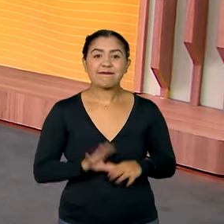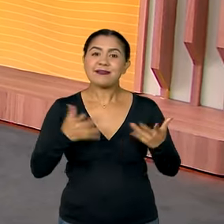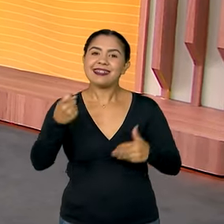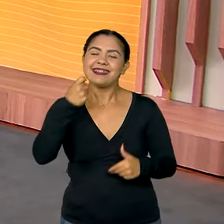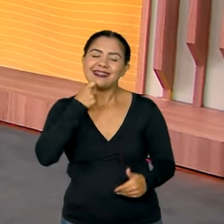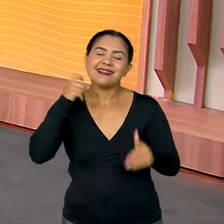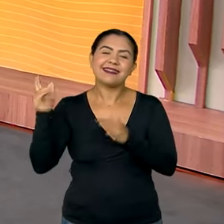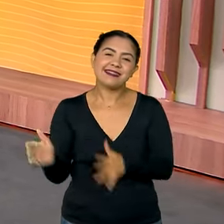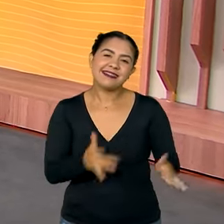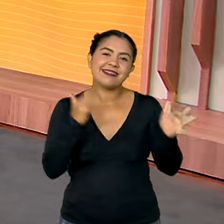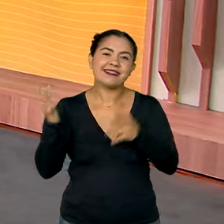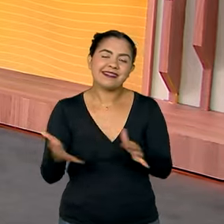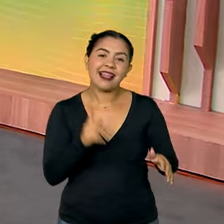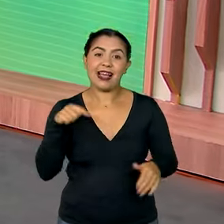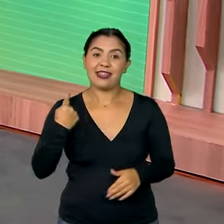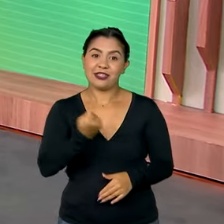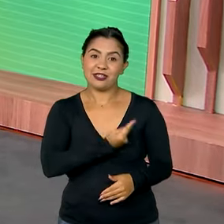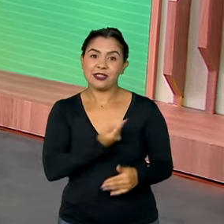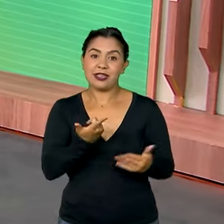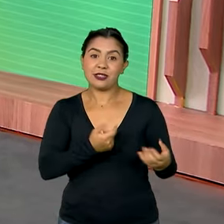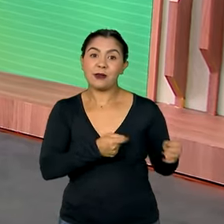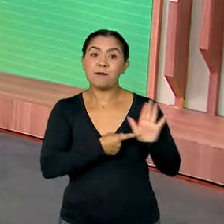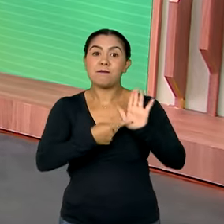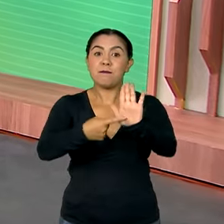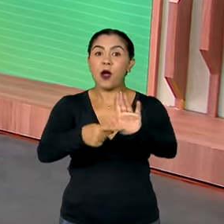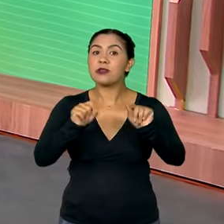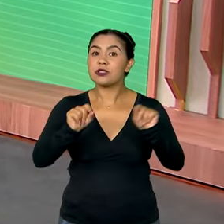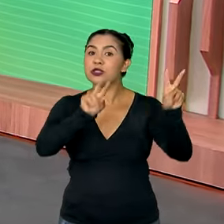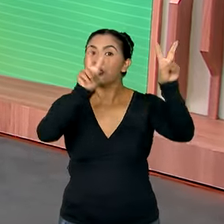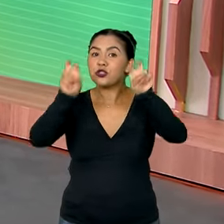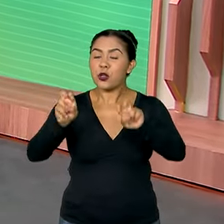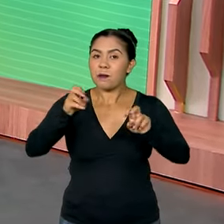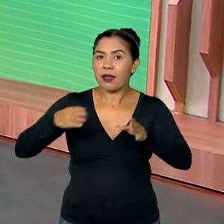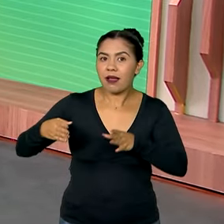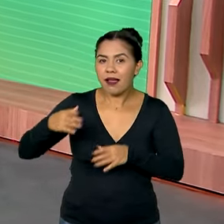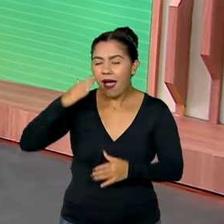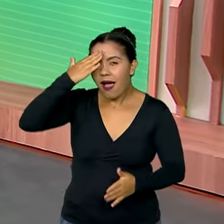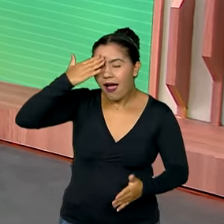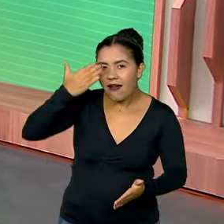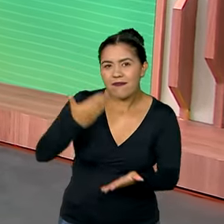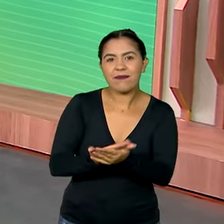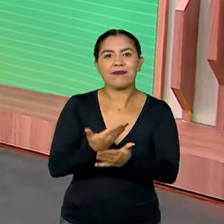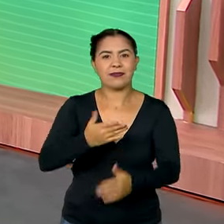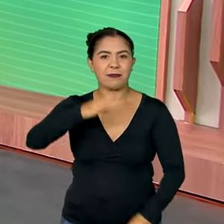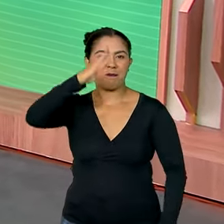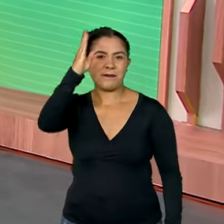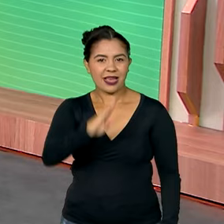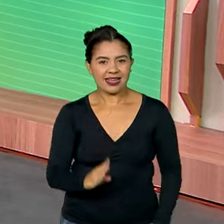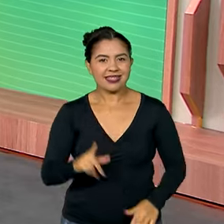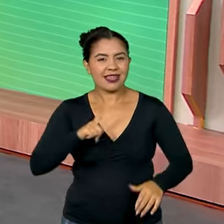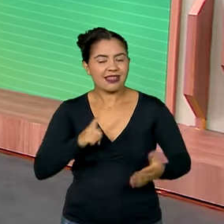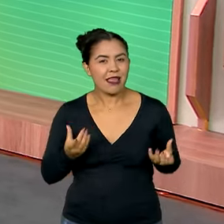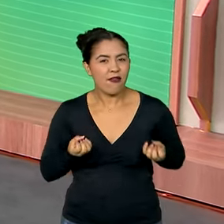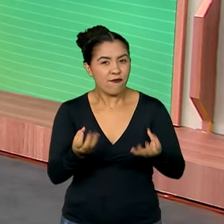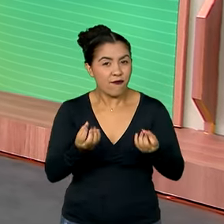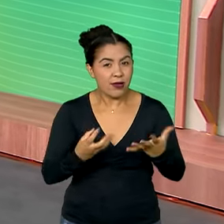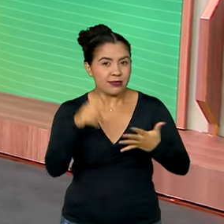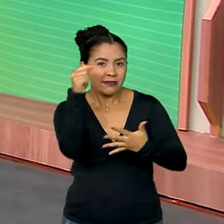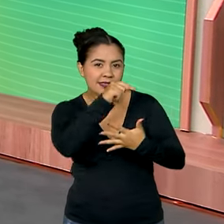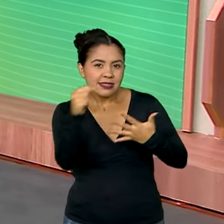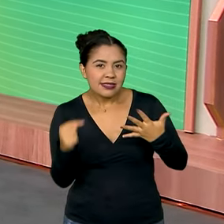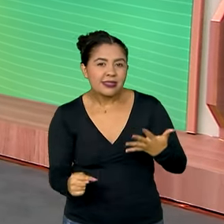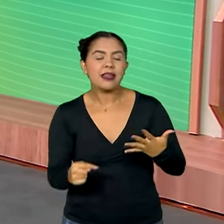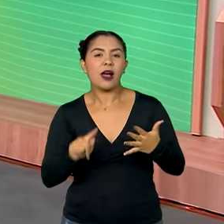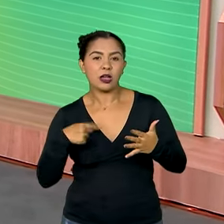sexta-feira a gente gosta de encerrar o nosso jornal com o quadro Fé no Brasil, que traz as notícias divulgadas ao longo da semana